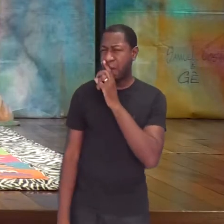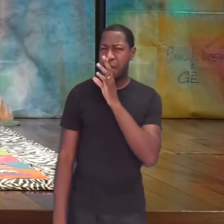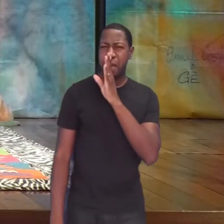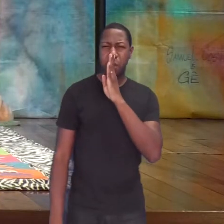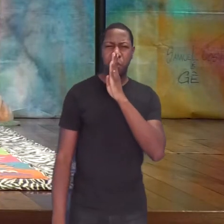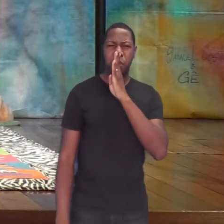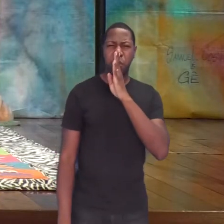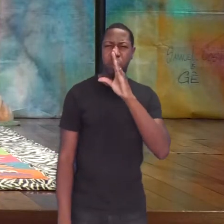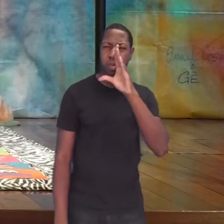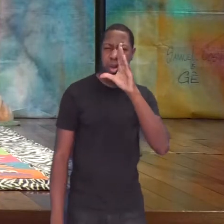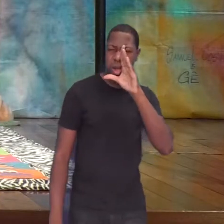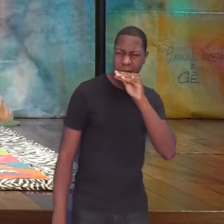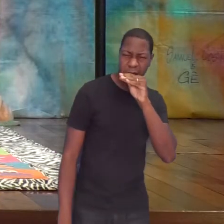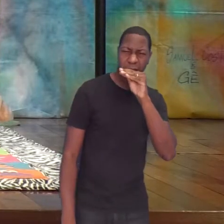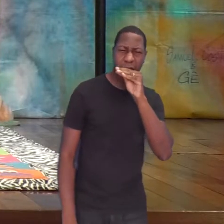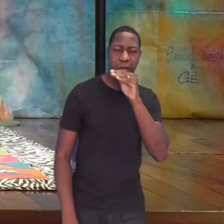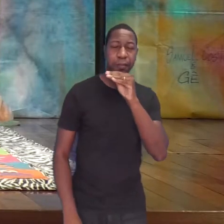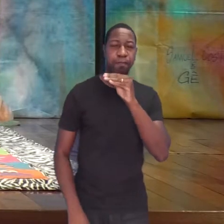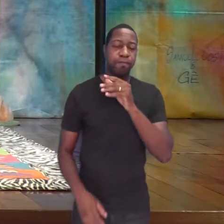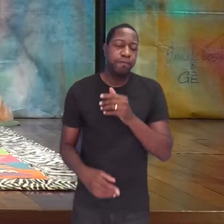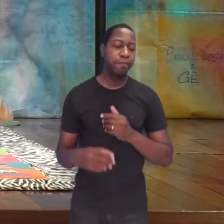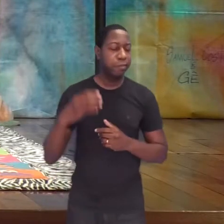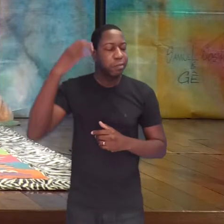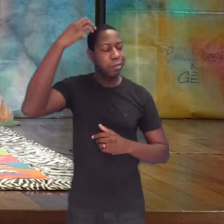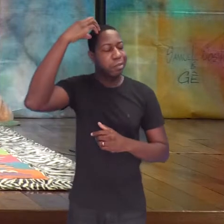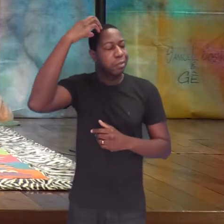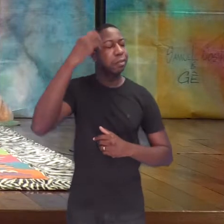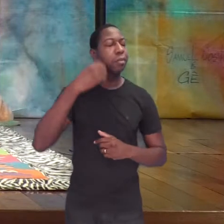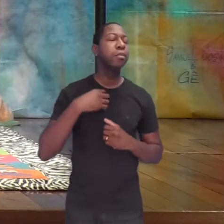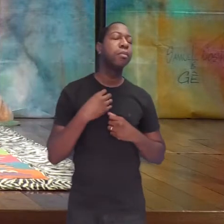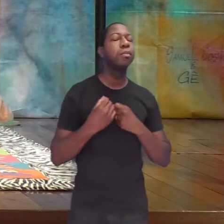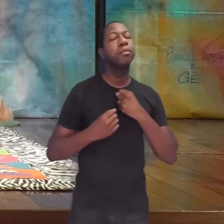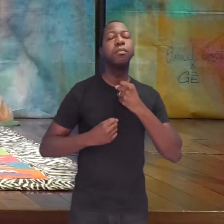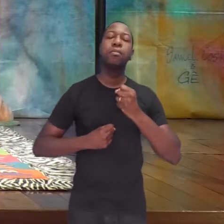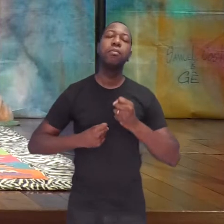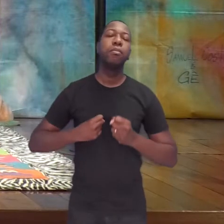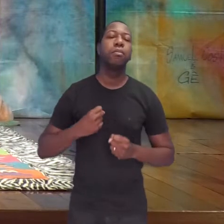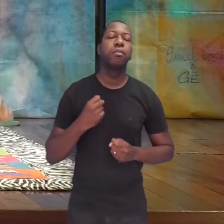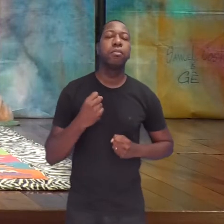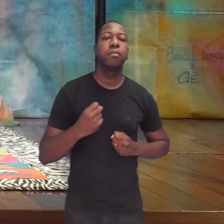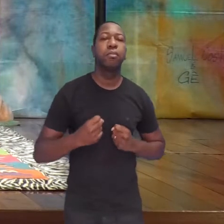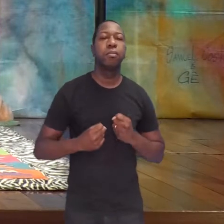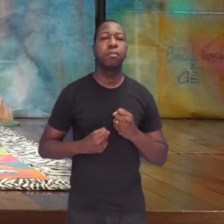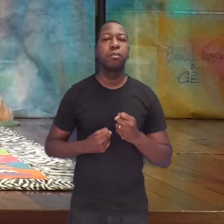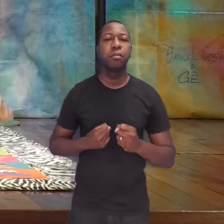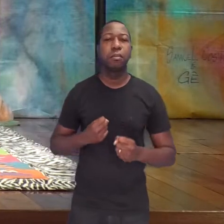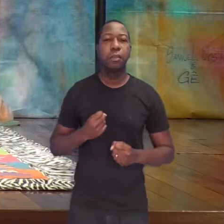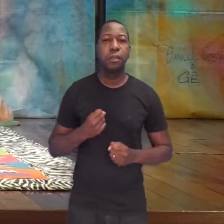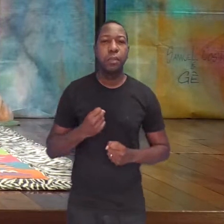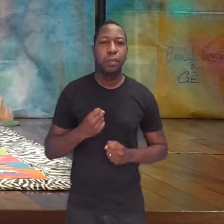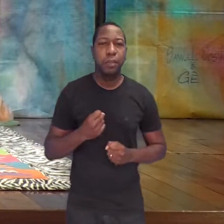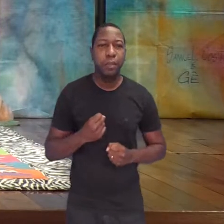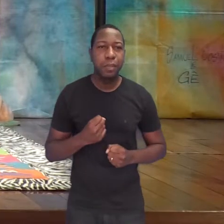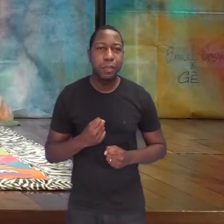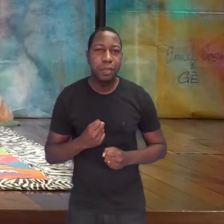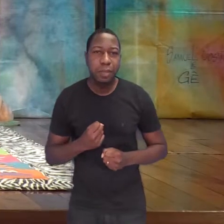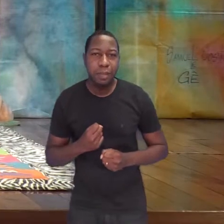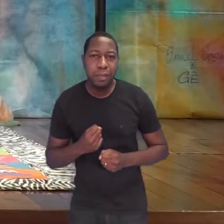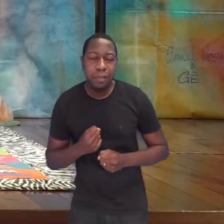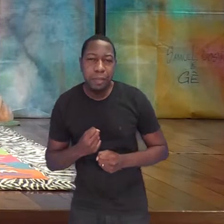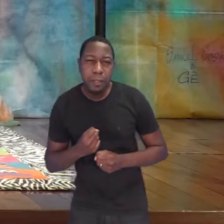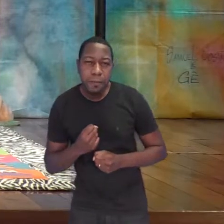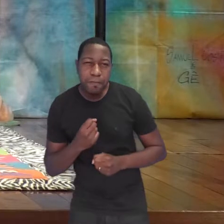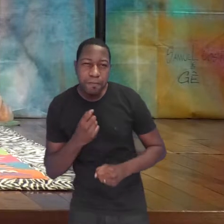ligava, continuava a andar e a andar. Quando chegou no reino vizinho,